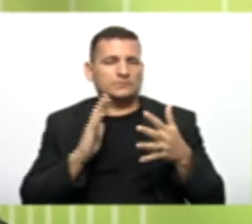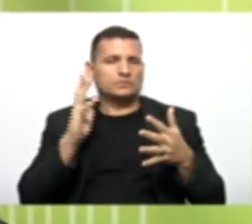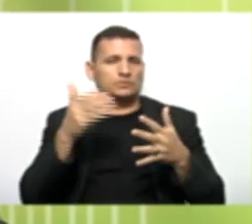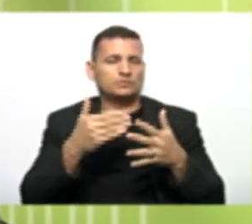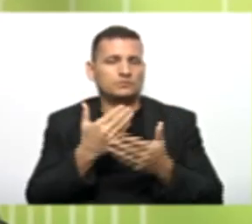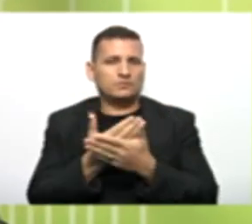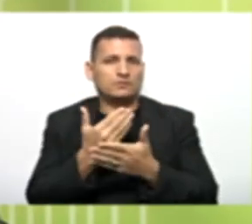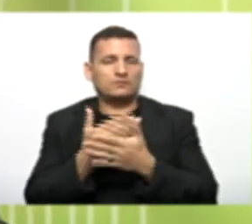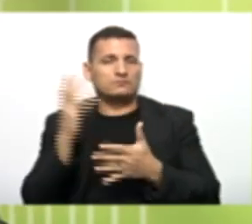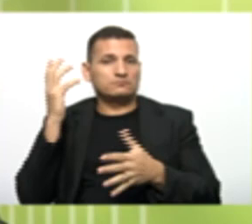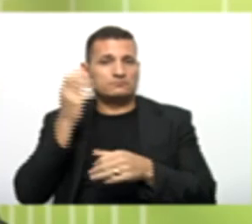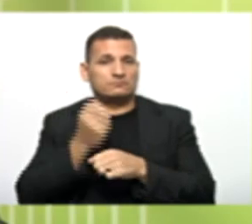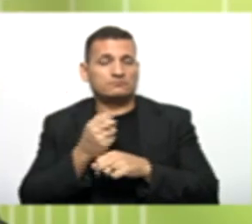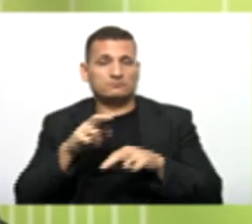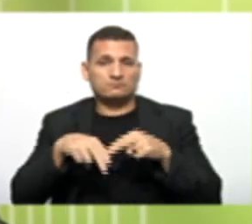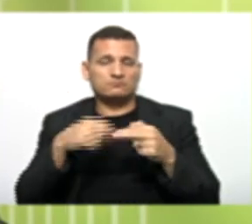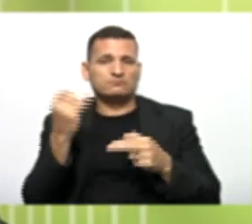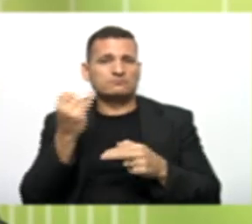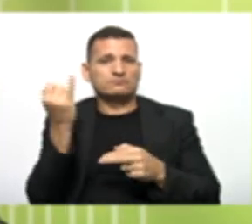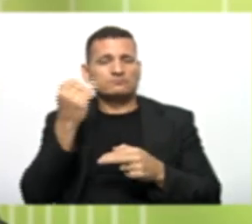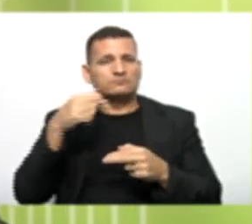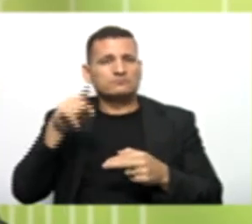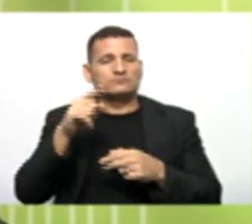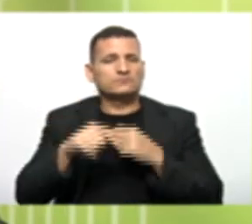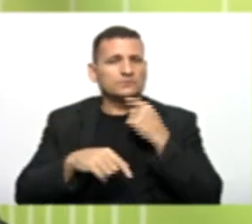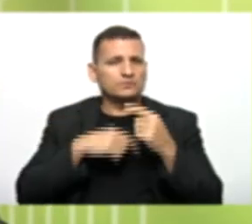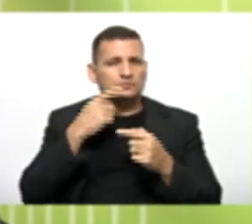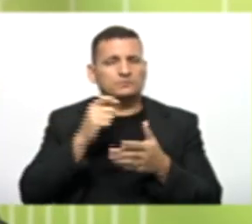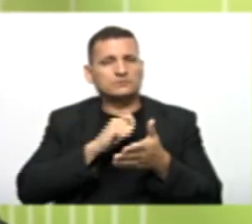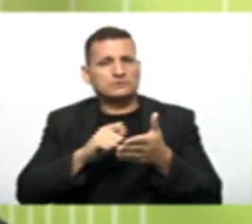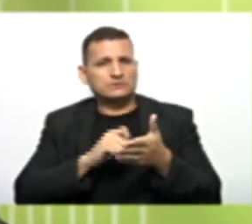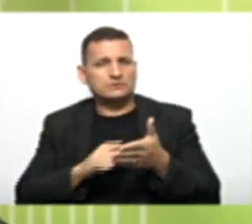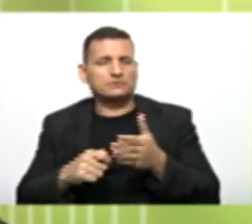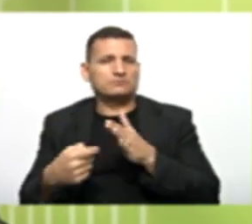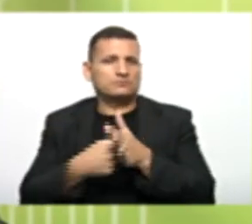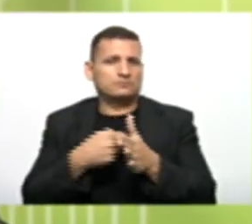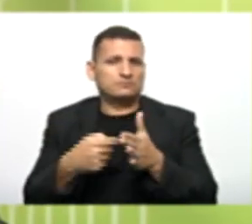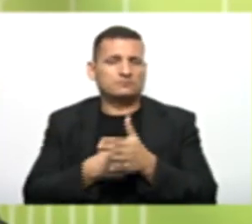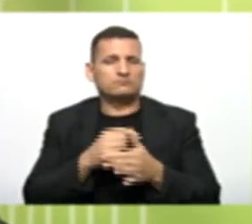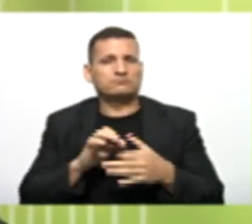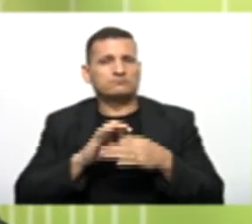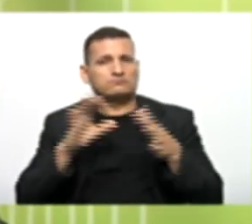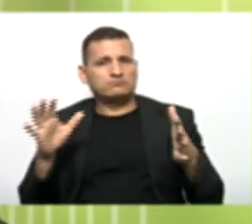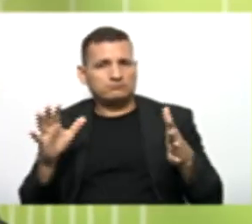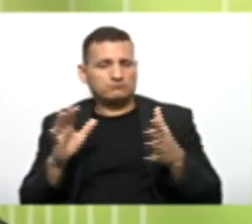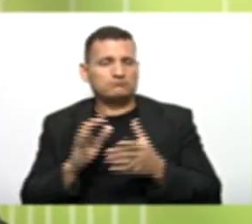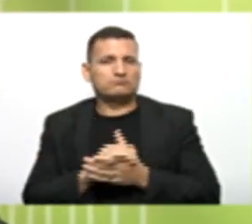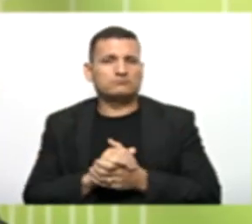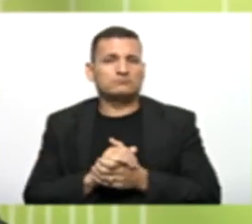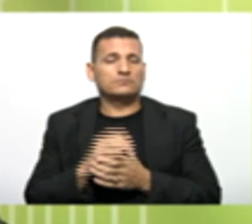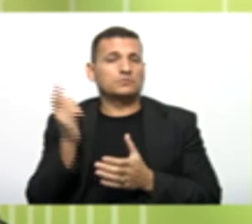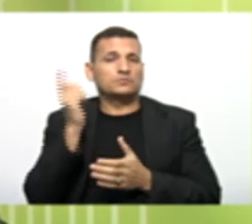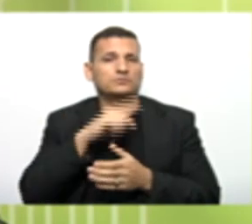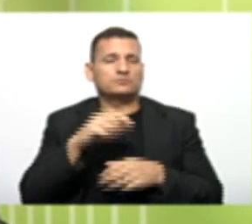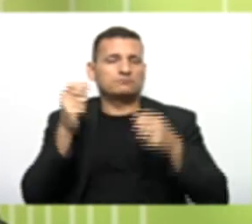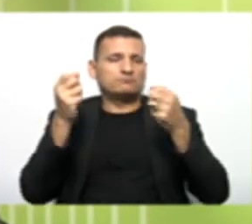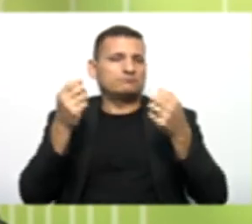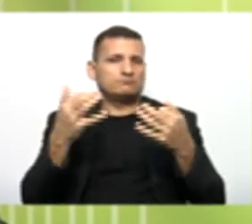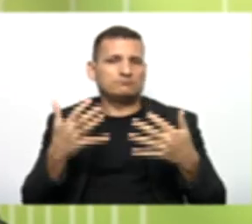aula de revisão Por isso é importante Vocês virem Com as dúvidas escritas Já preparadas Para perguntar aqui Para que a gente Consiga tirar